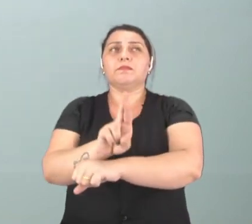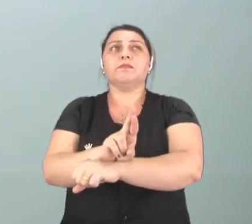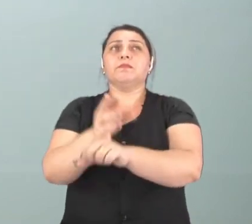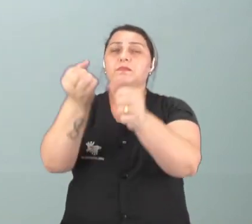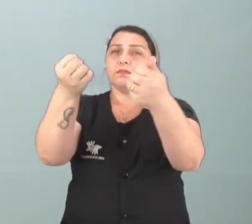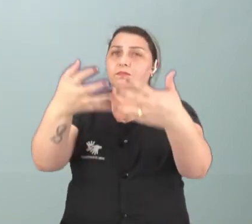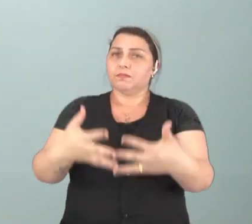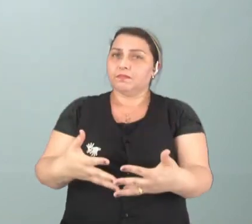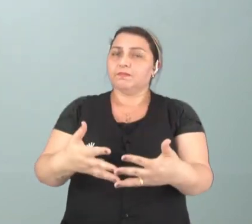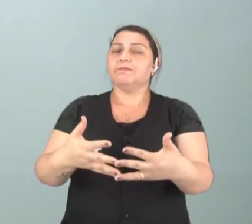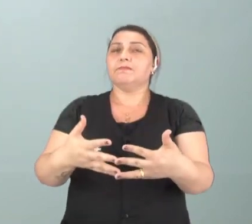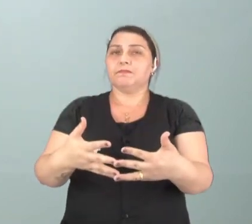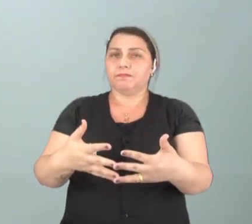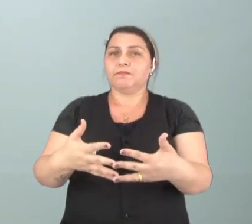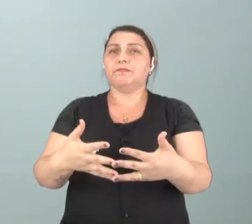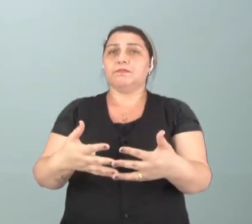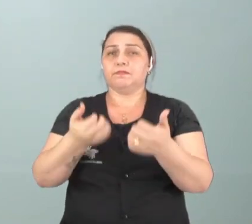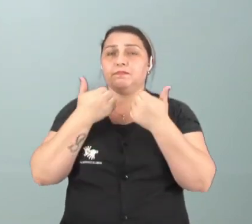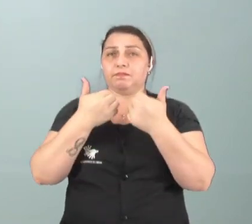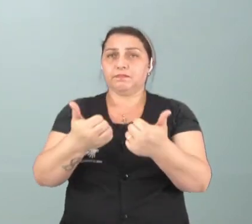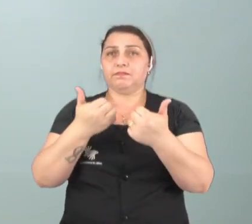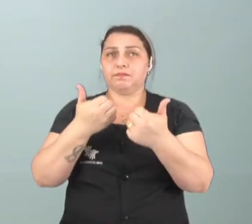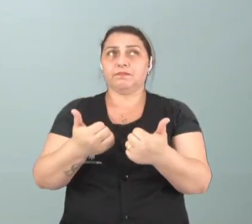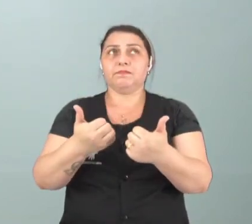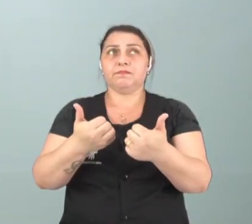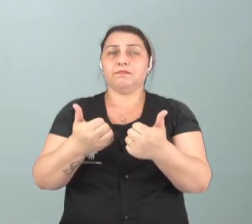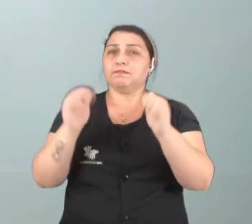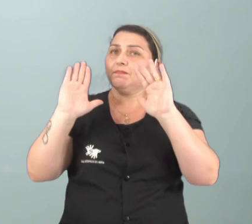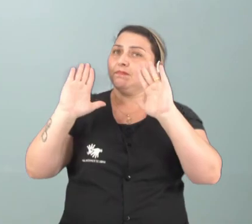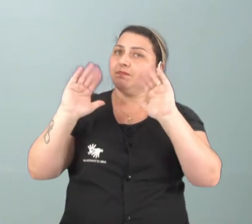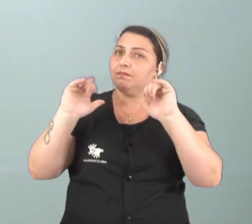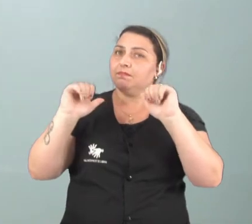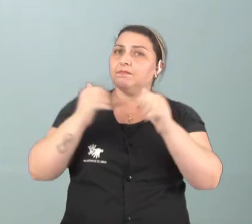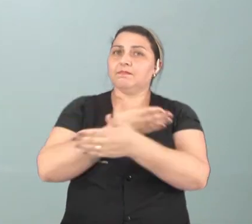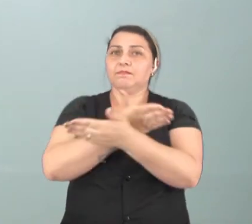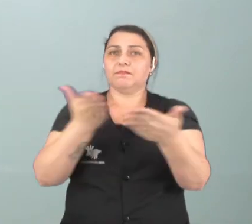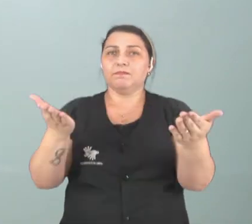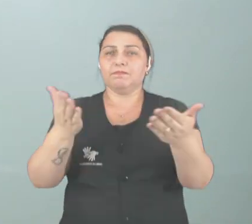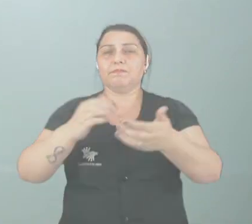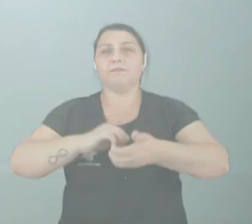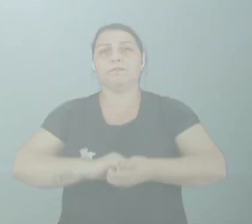explicadinho, bem bonitinho. Tudo bom? Tchau pra vocês, tá?